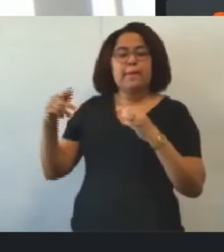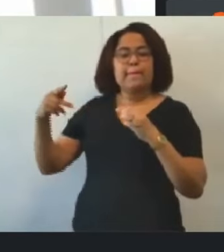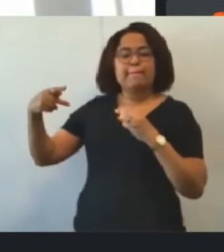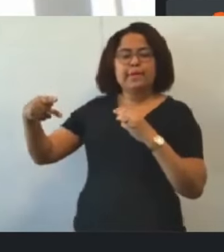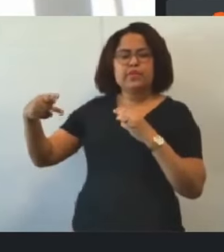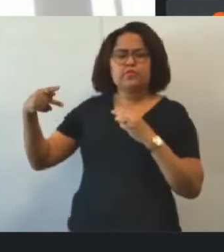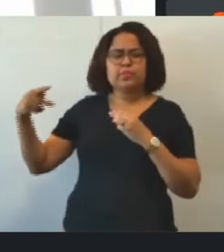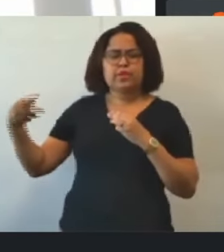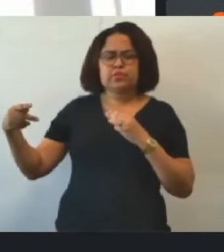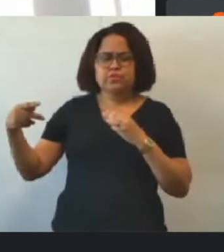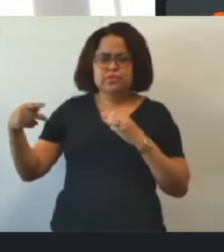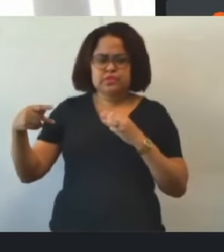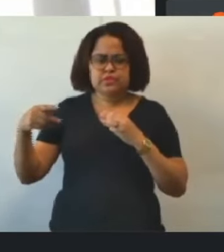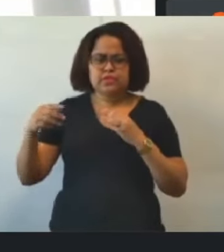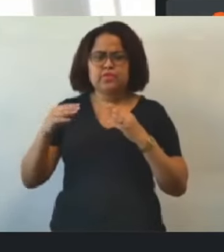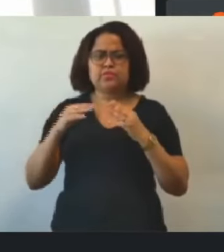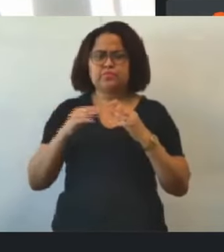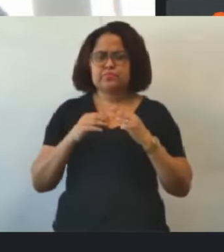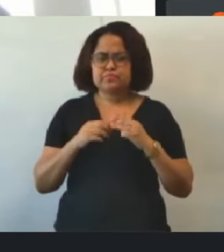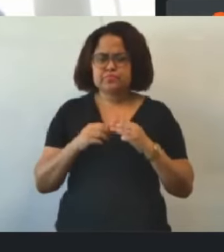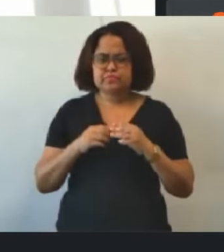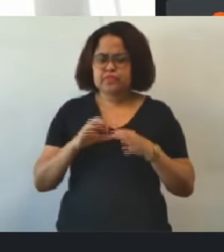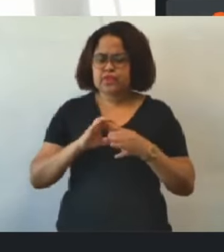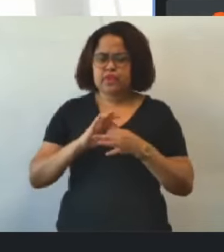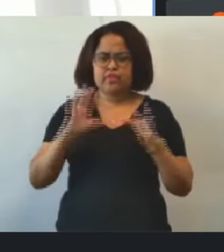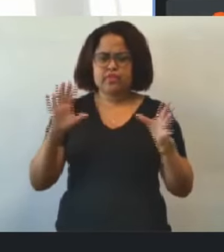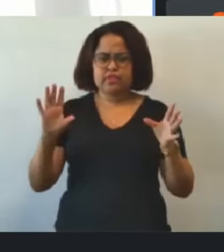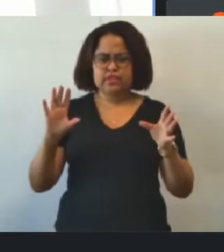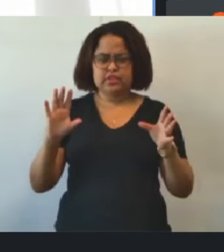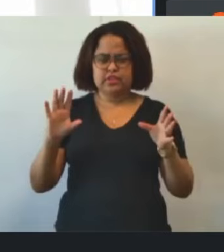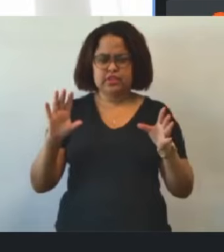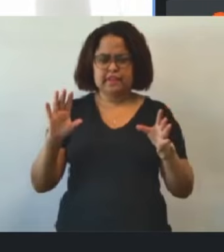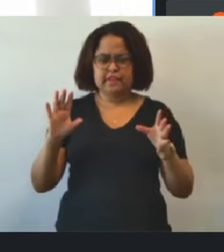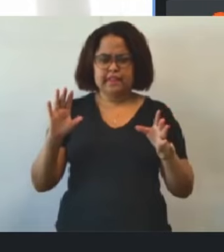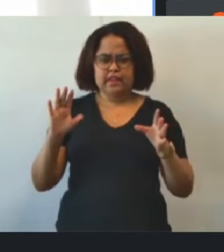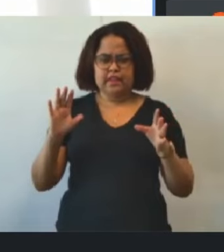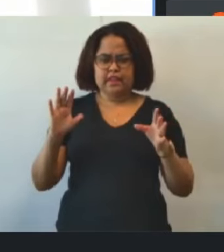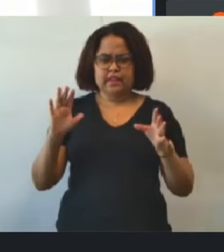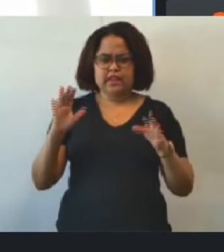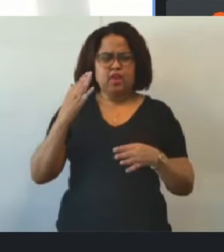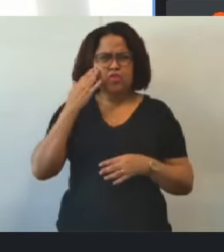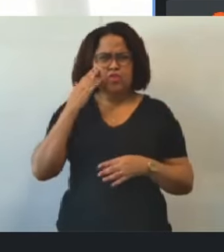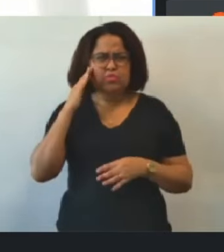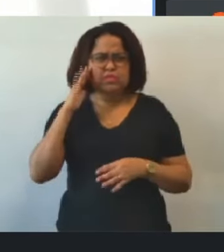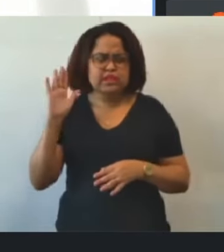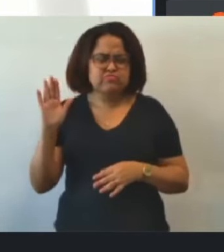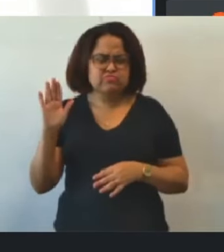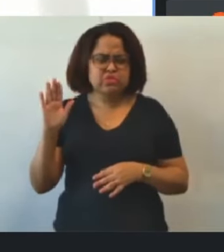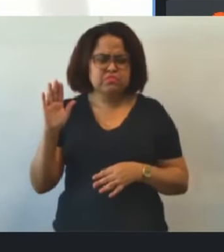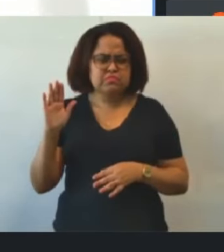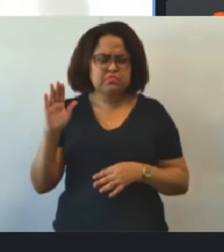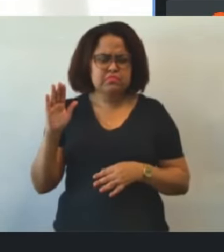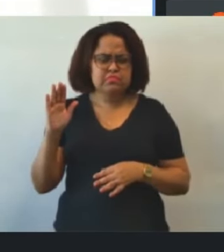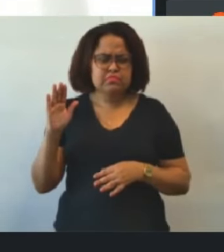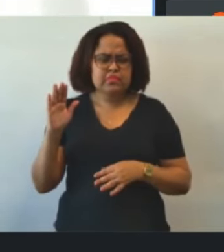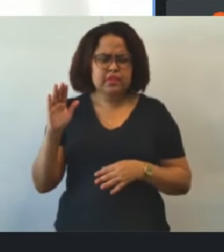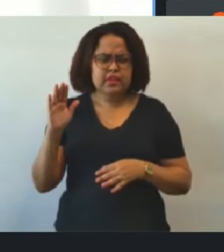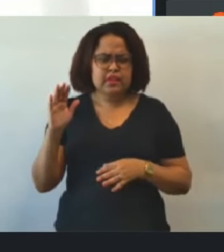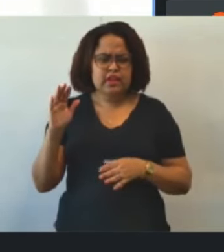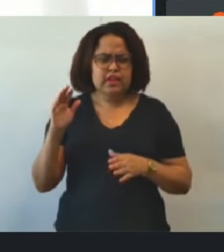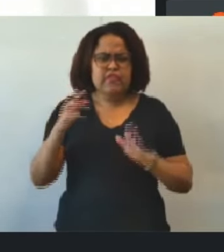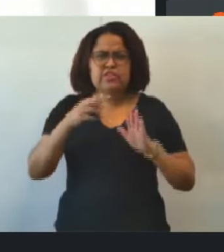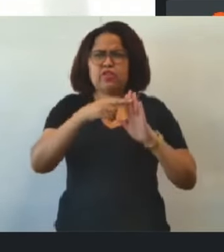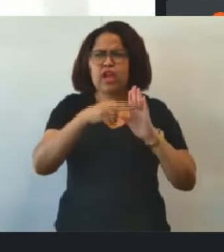Ô, presidente. Sim, senhor, fica à vontade. O senhor tem a fala. não entendi. Ele vai ser um relatório